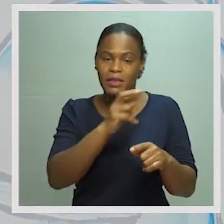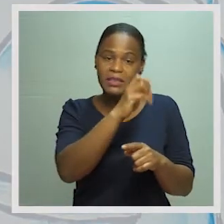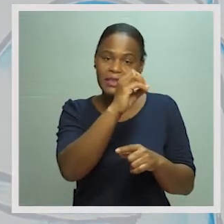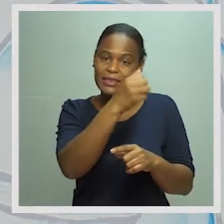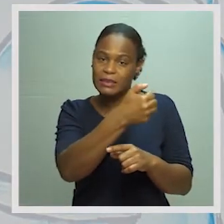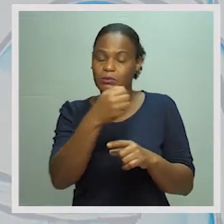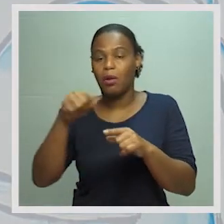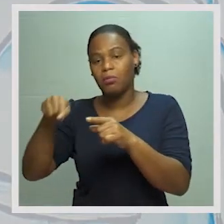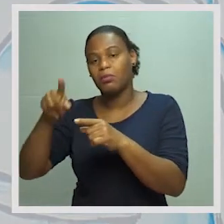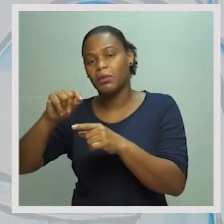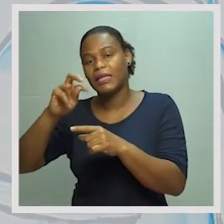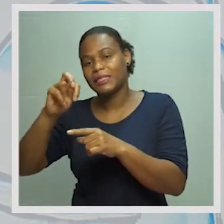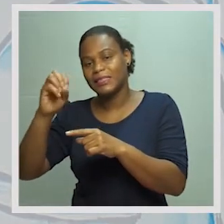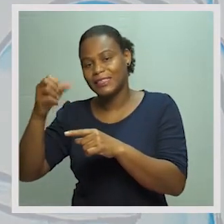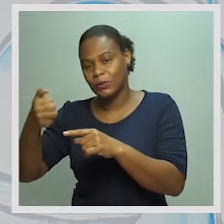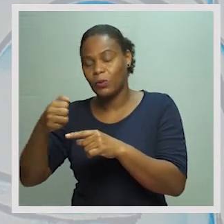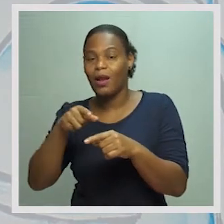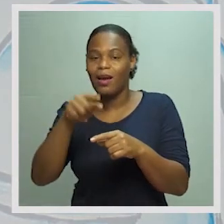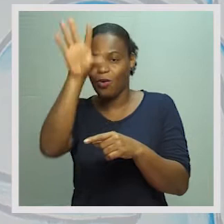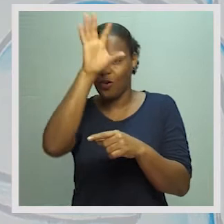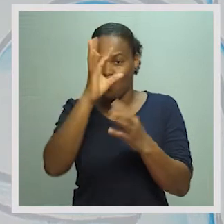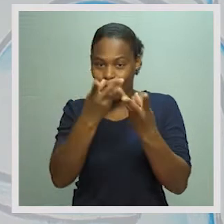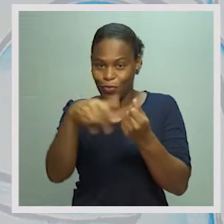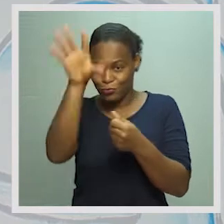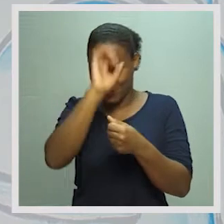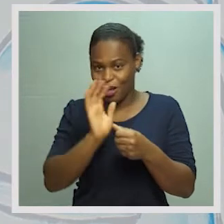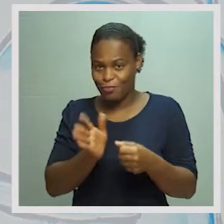305. Temos assim a conta do Estado.